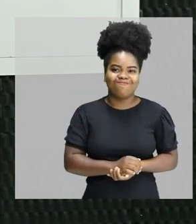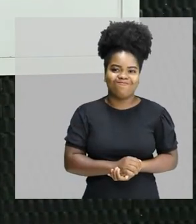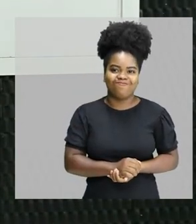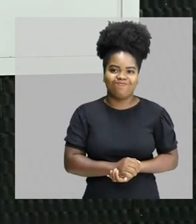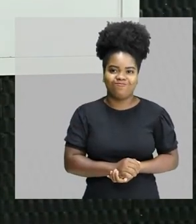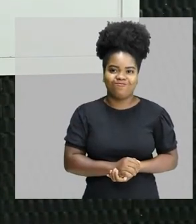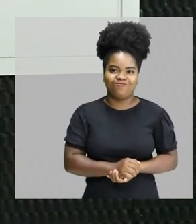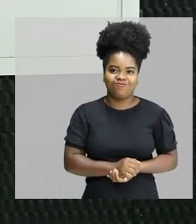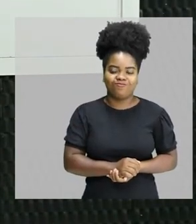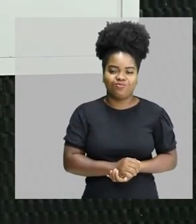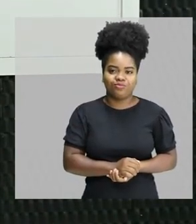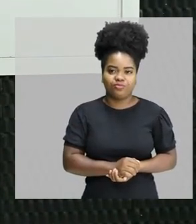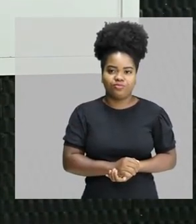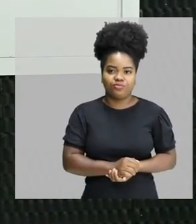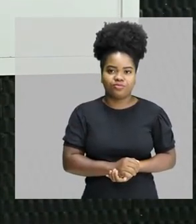Ok?